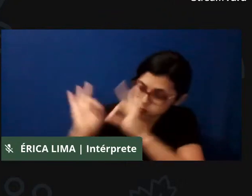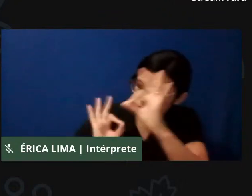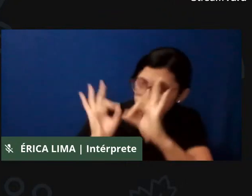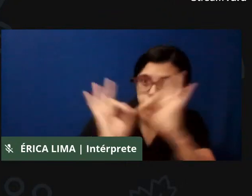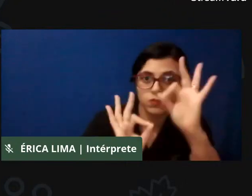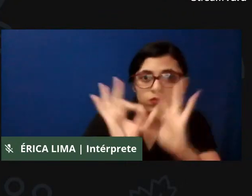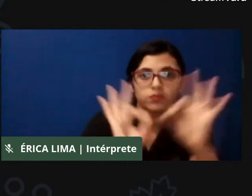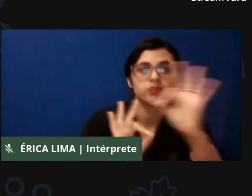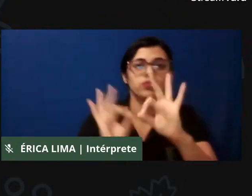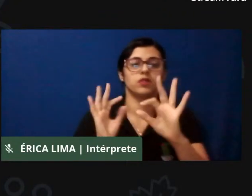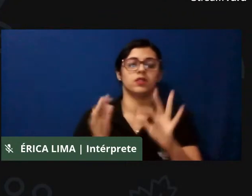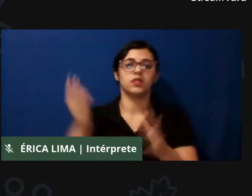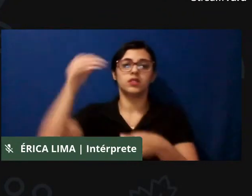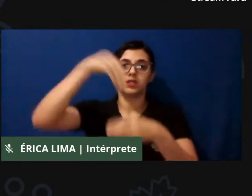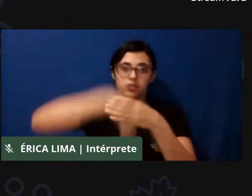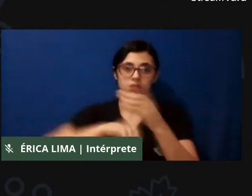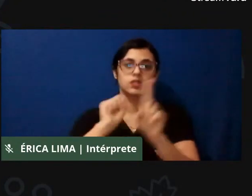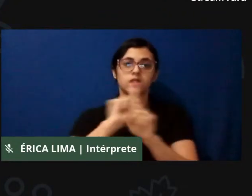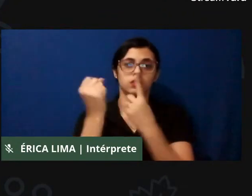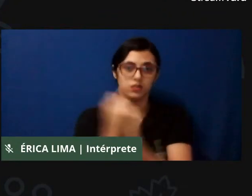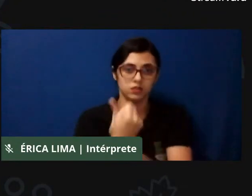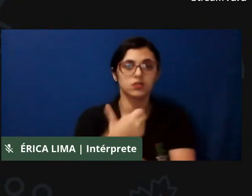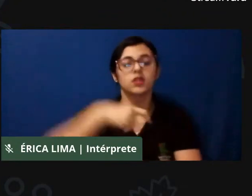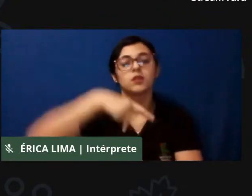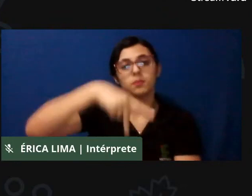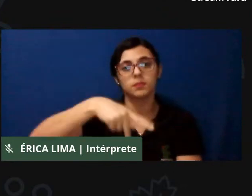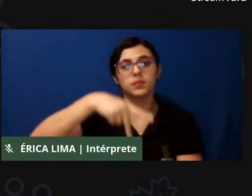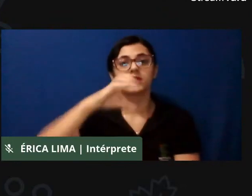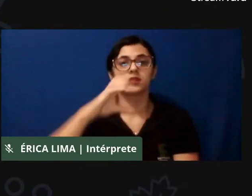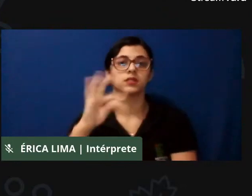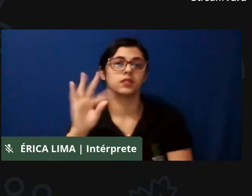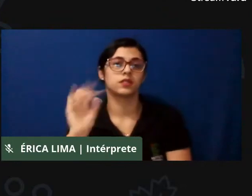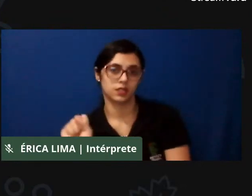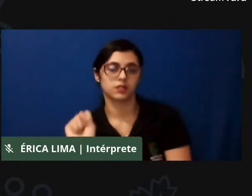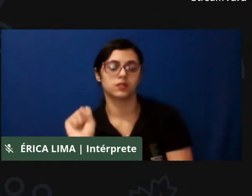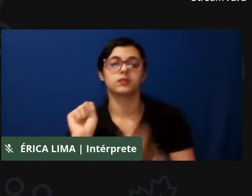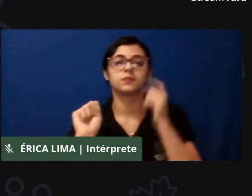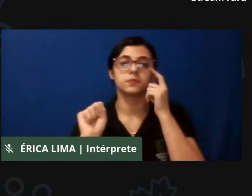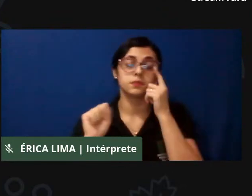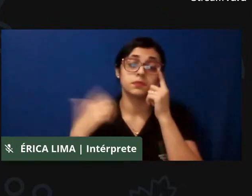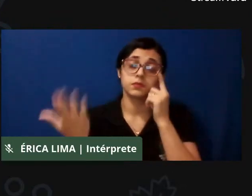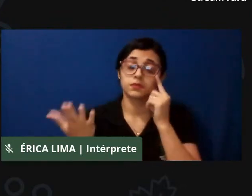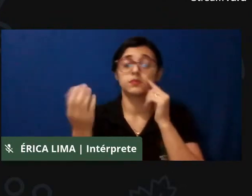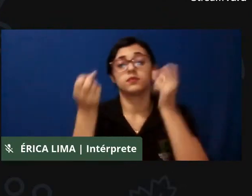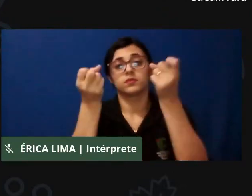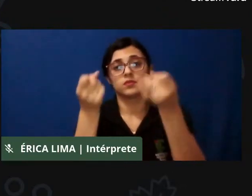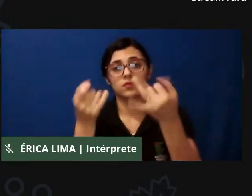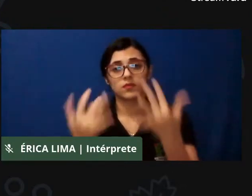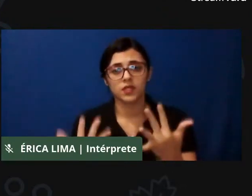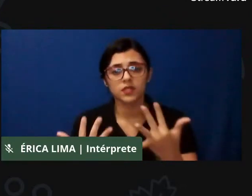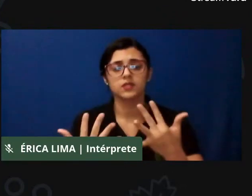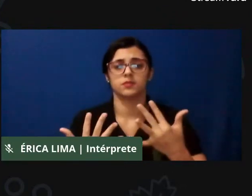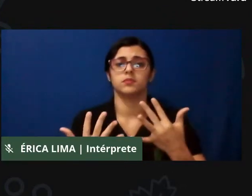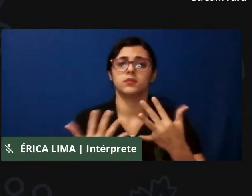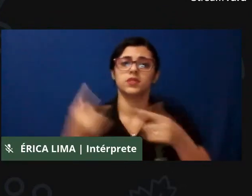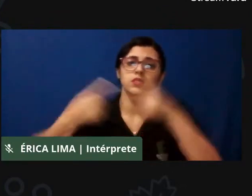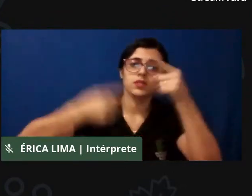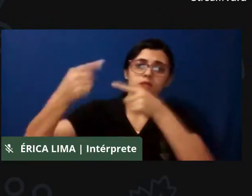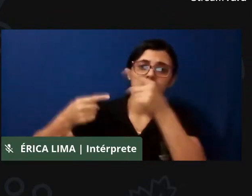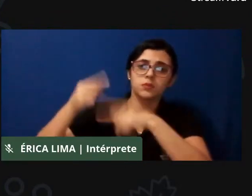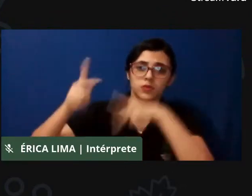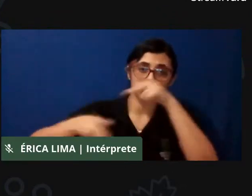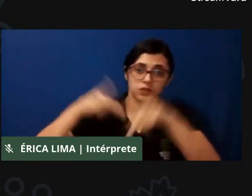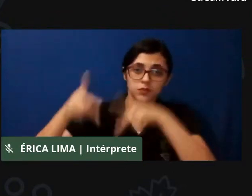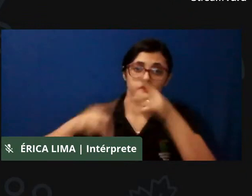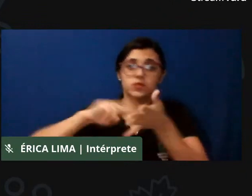sociedade enquanto PCTs. E falar das políticas públicas, falar de como que a